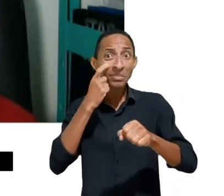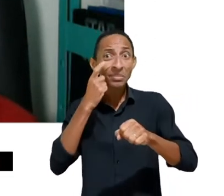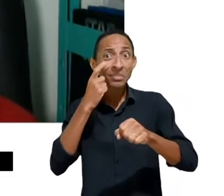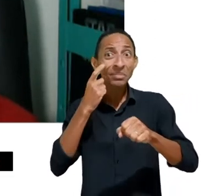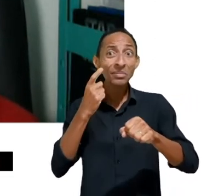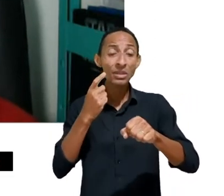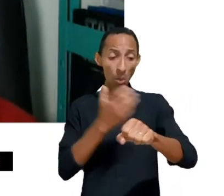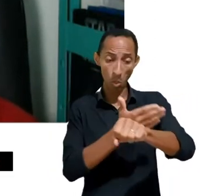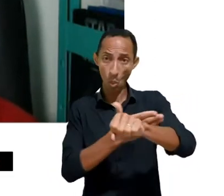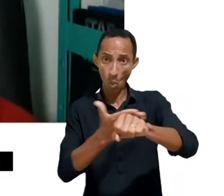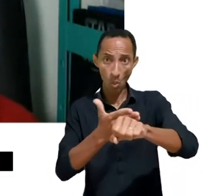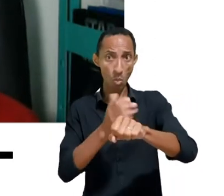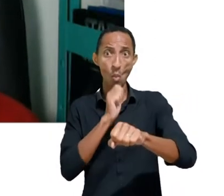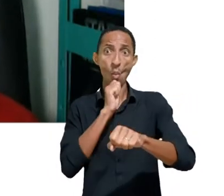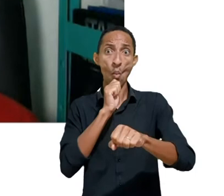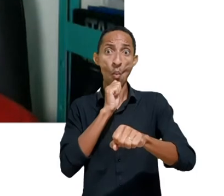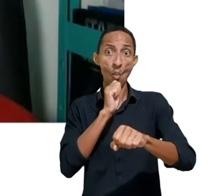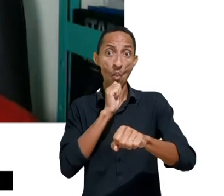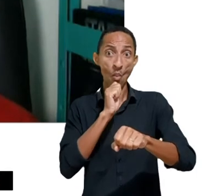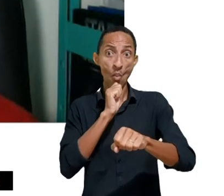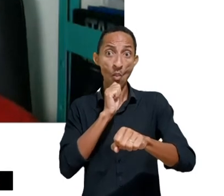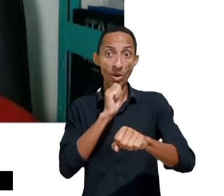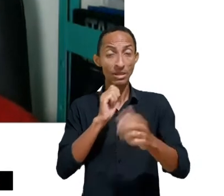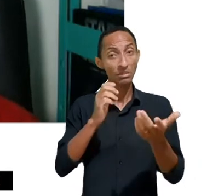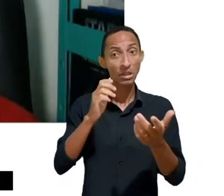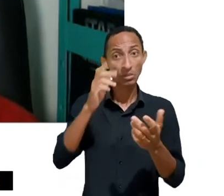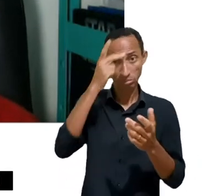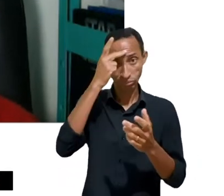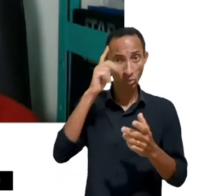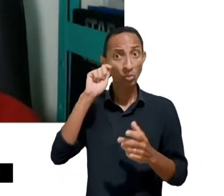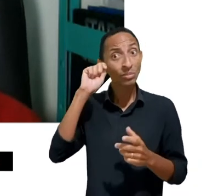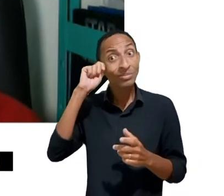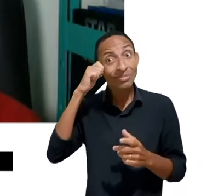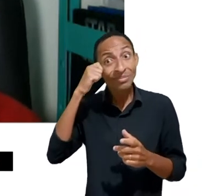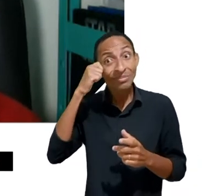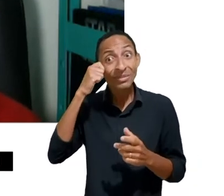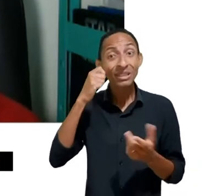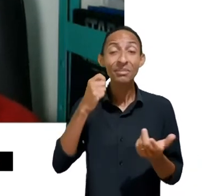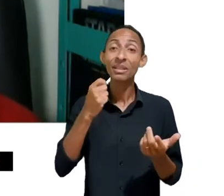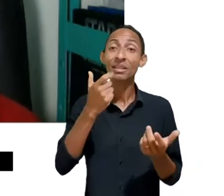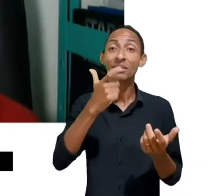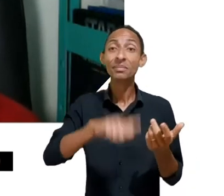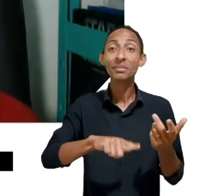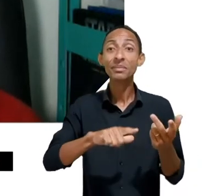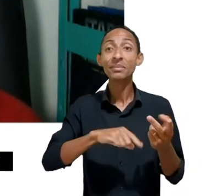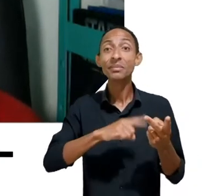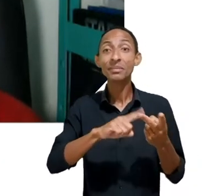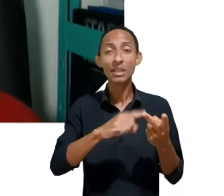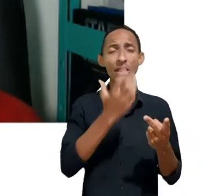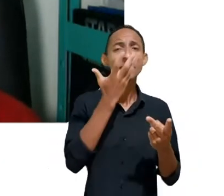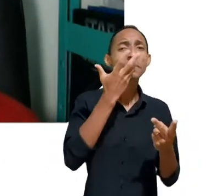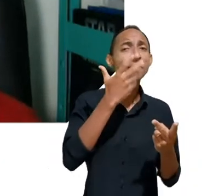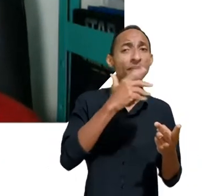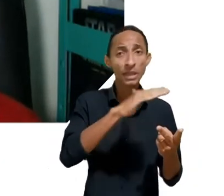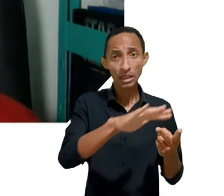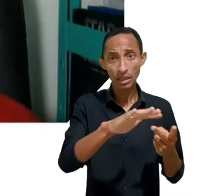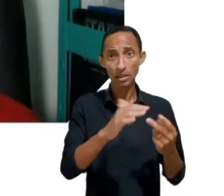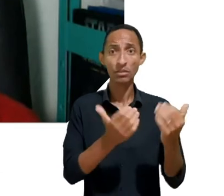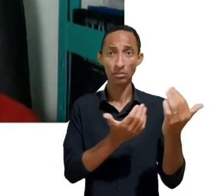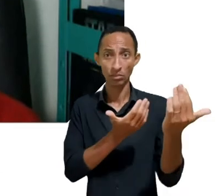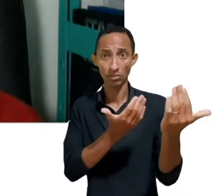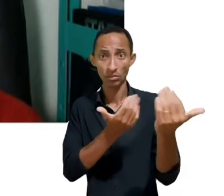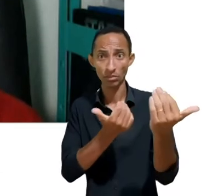notadamente pessoas negras, mas também crianças e adolescentes que tenham traços orientais,